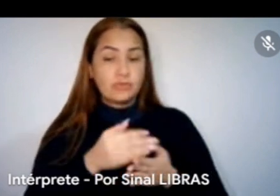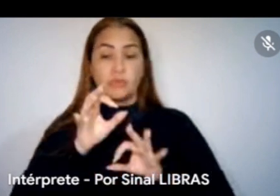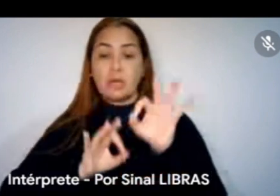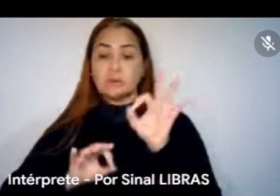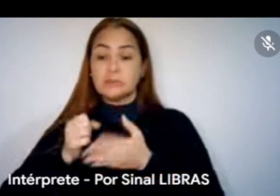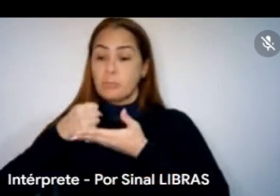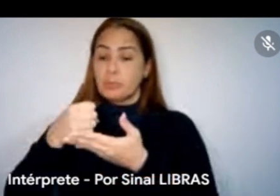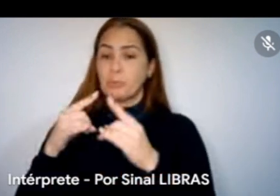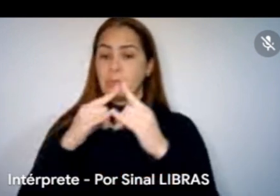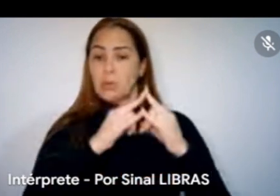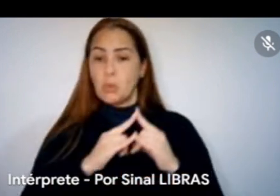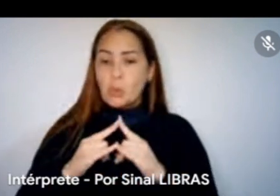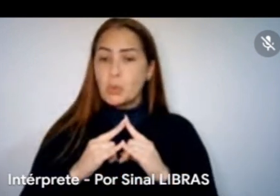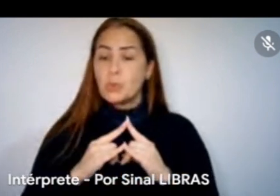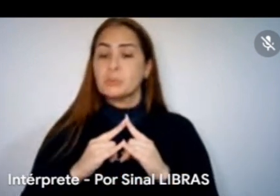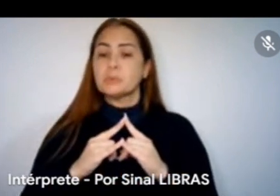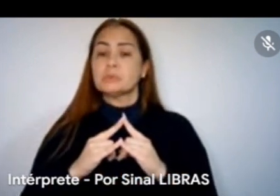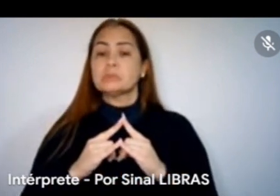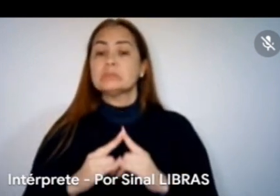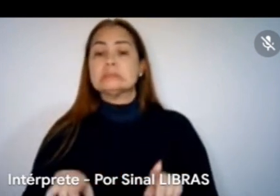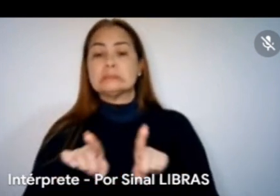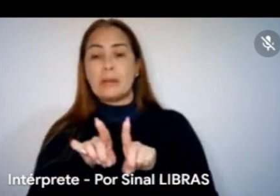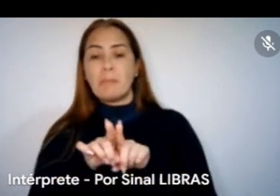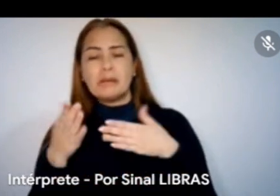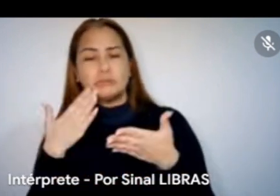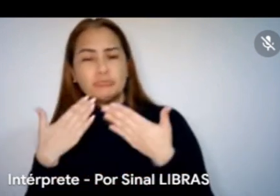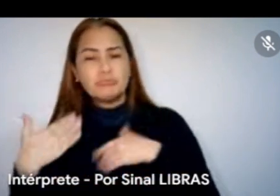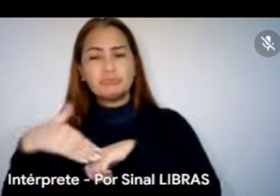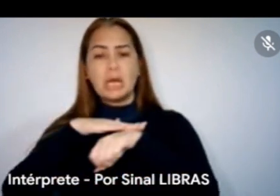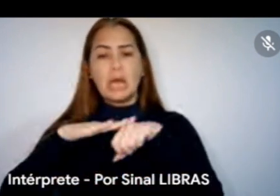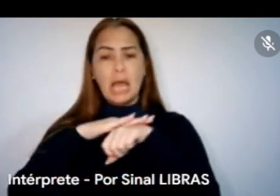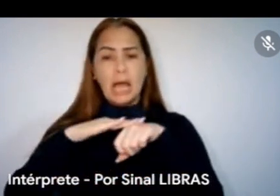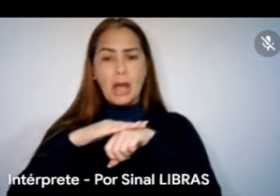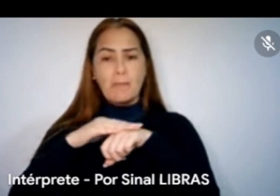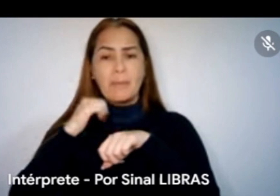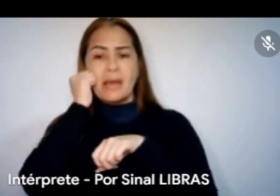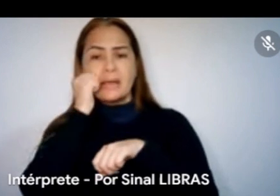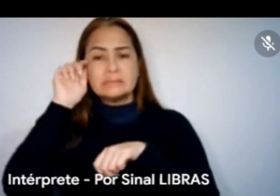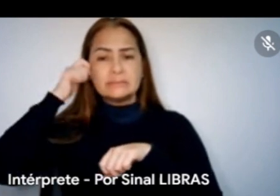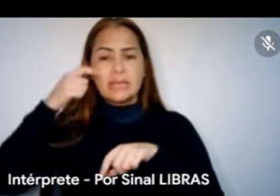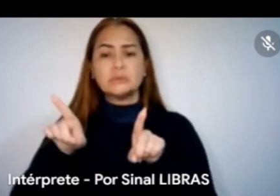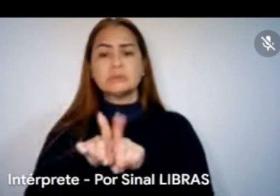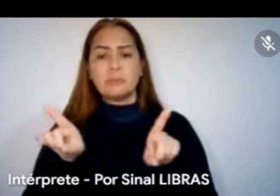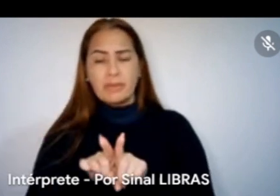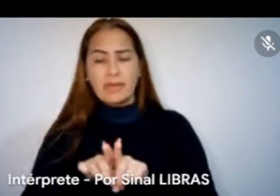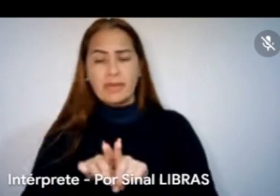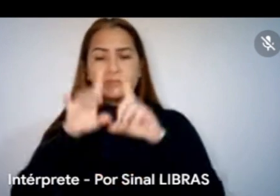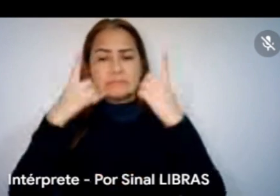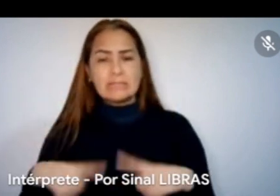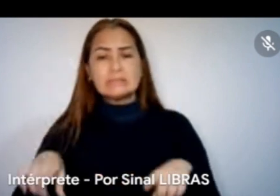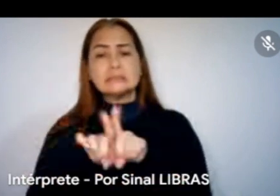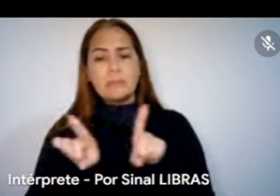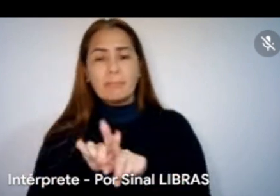organização, o diálogo para pessoas negras também, o diálogo para PCD também, pontos de cultura também. Então, assim, foi a